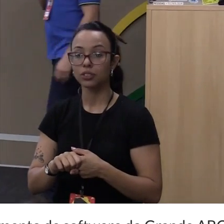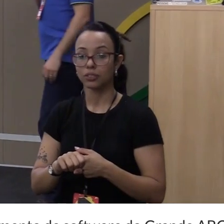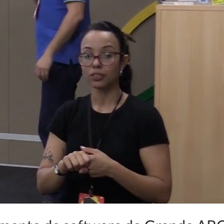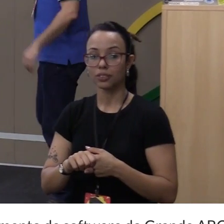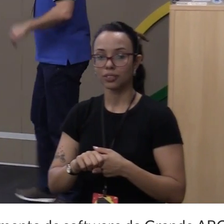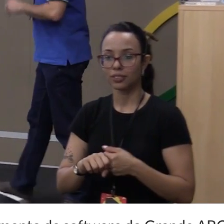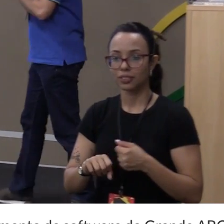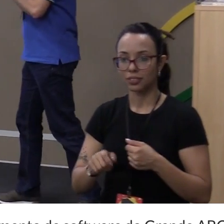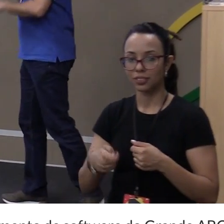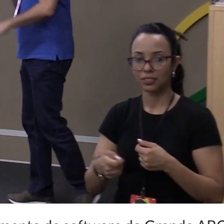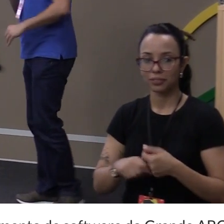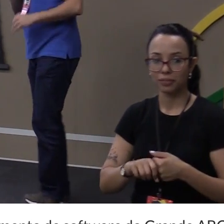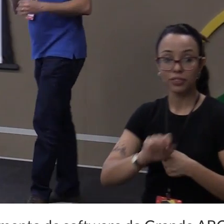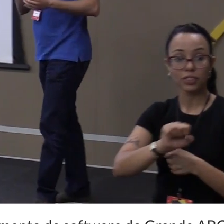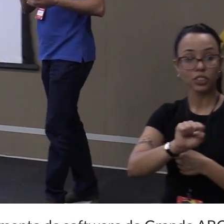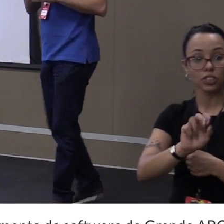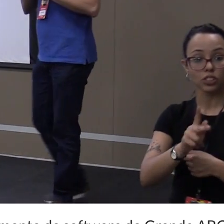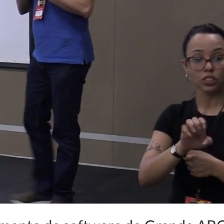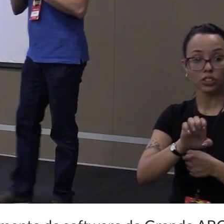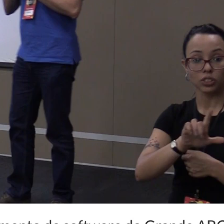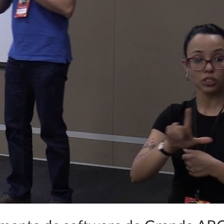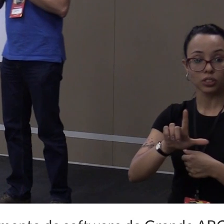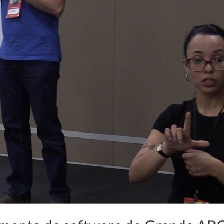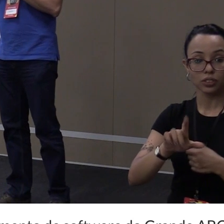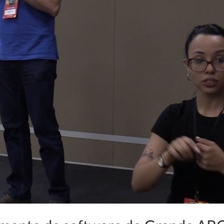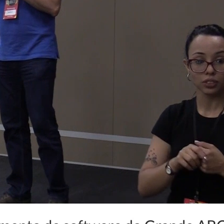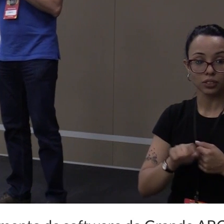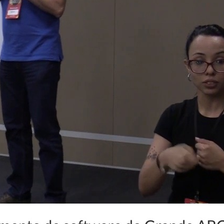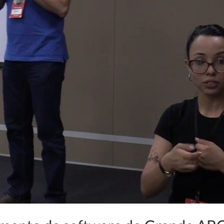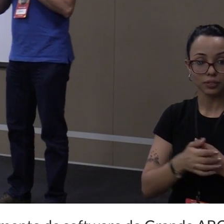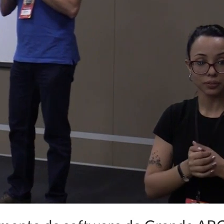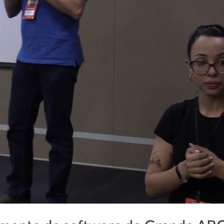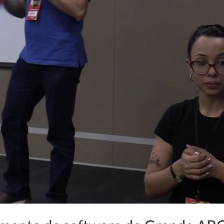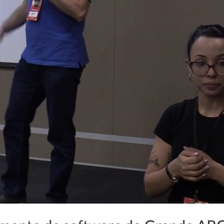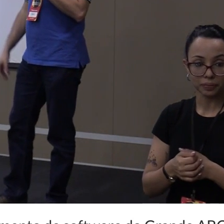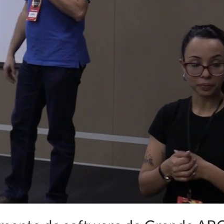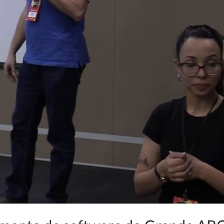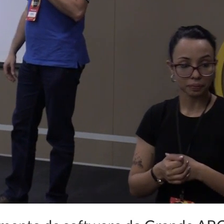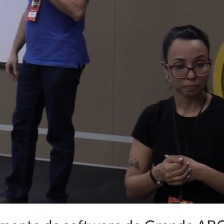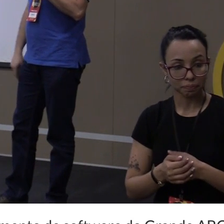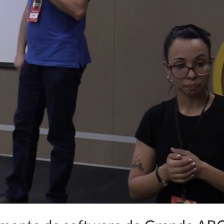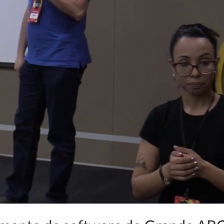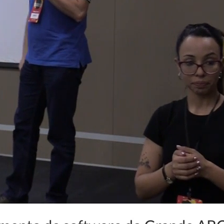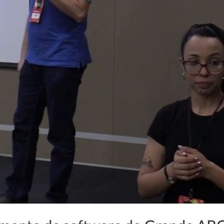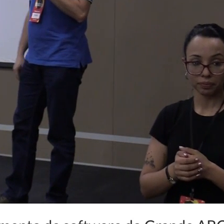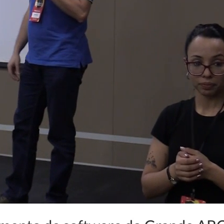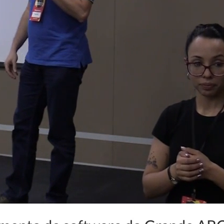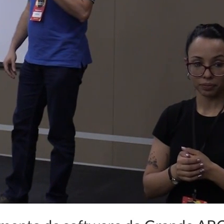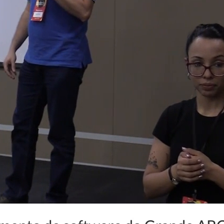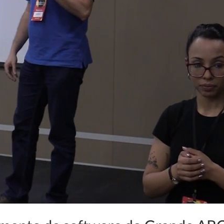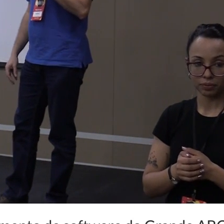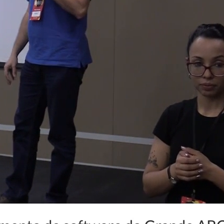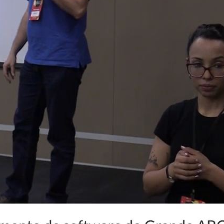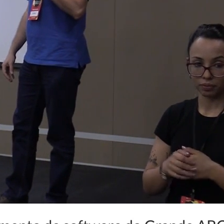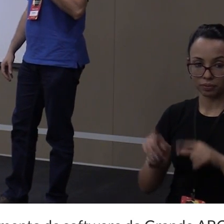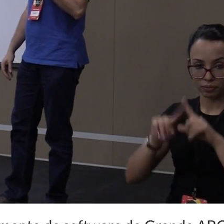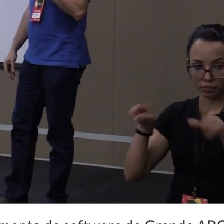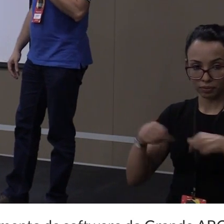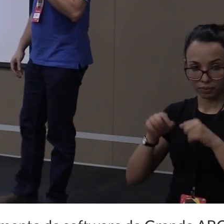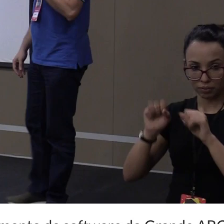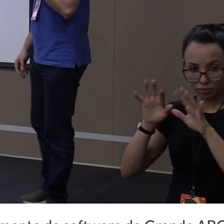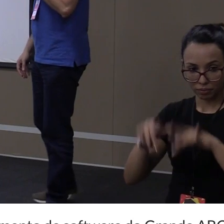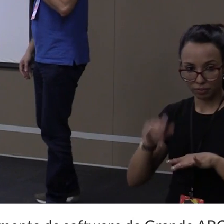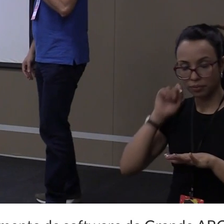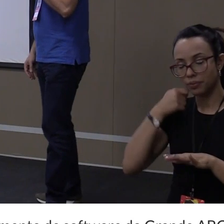Então, o que eu faço? Eu posso selecionar as informações utilizando os seletores CSS. Então, para quem é de